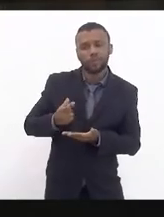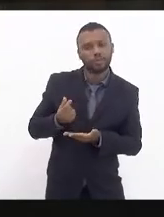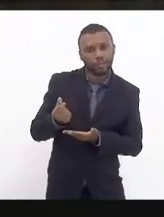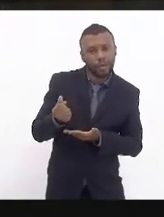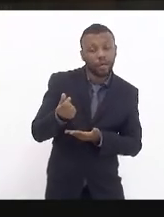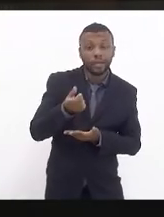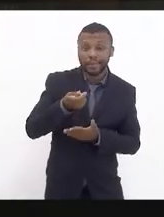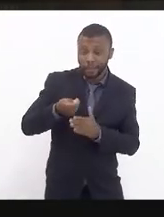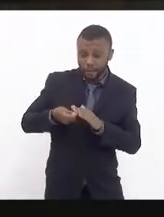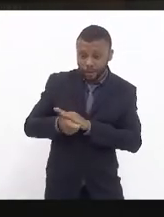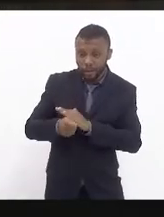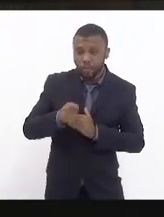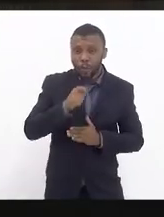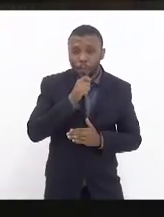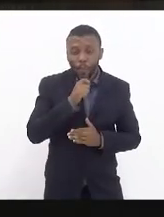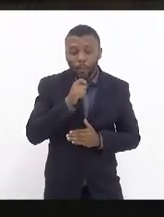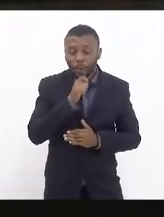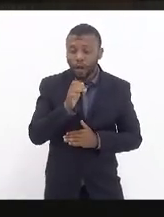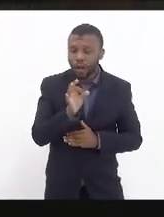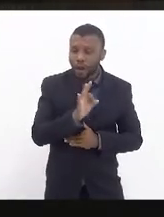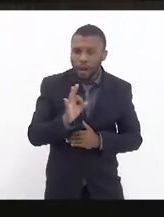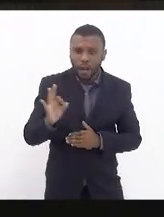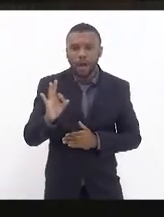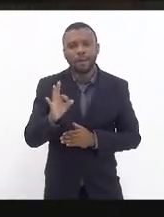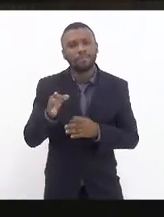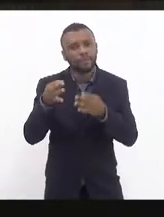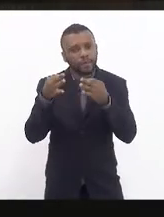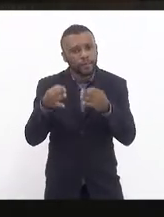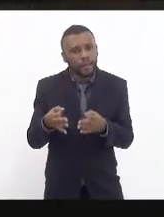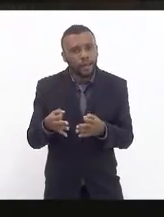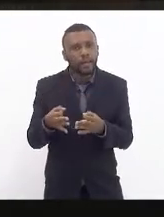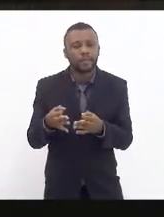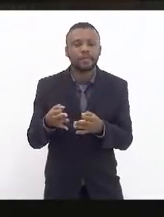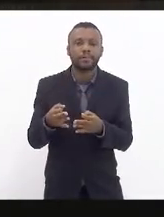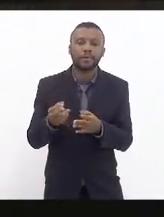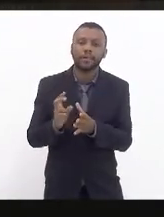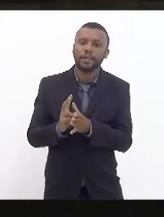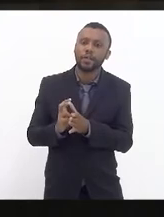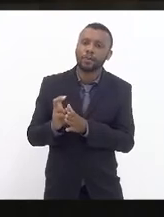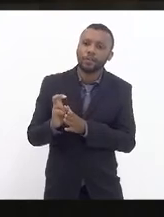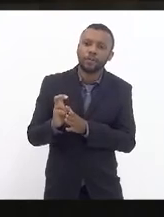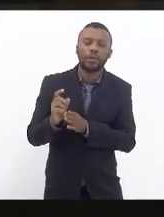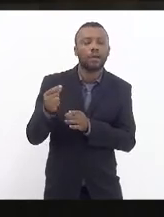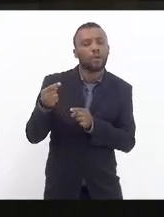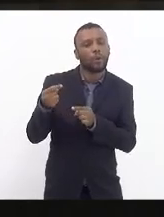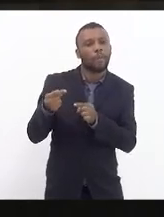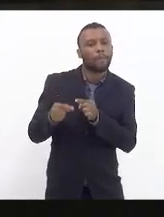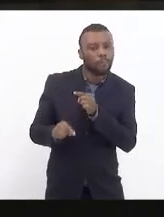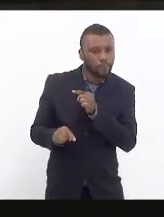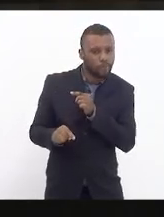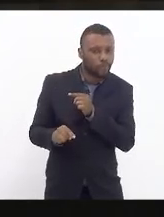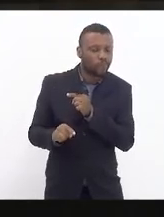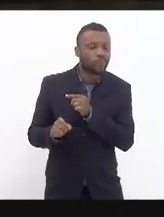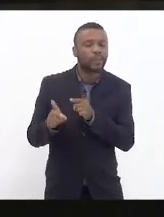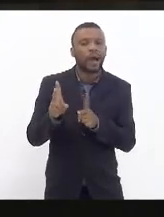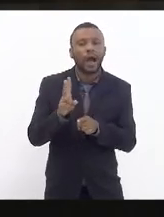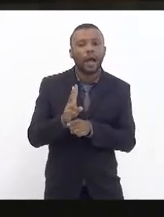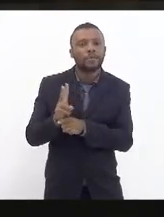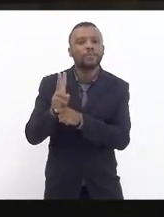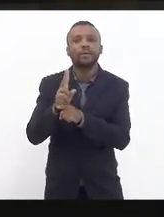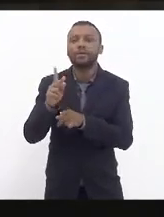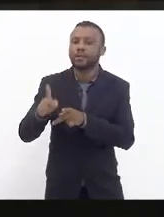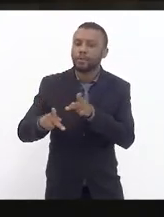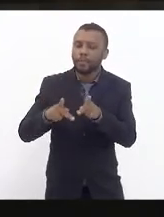investido de forma correta na supervia contra a partida ele vai melhorar o atendimento da população